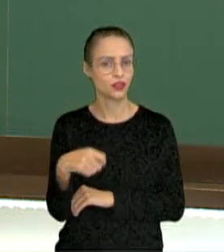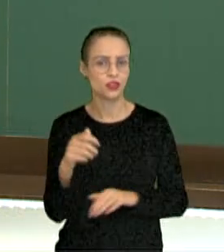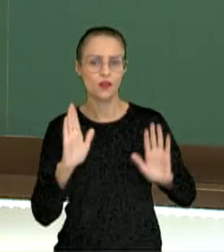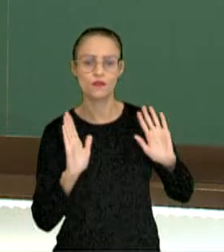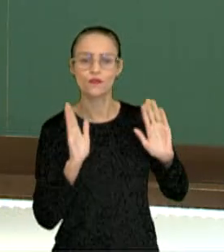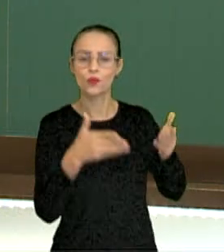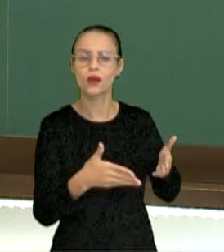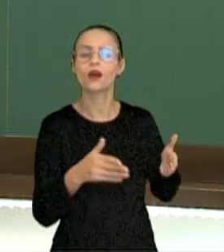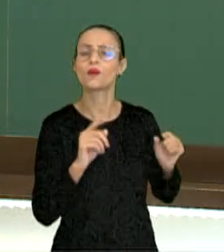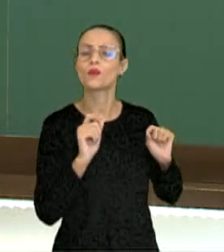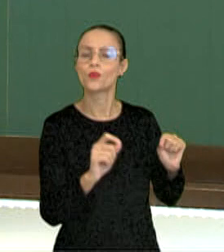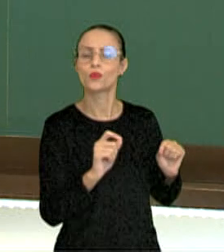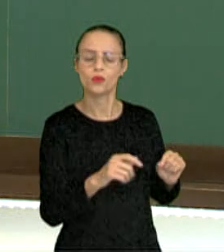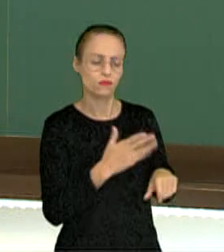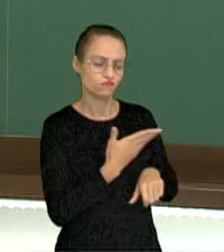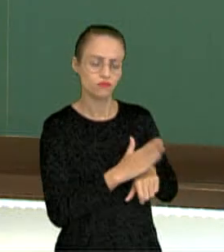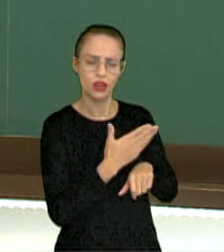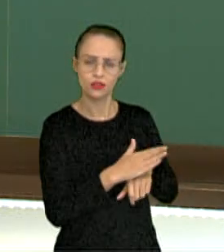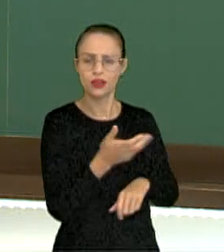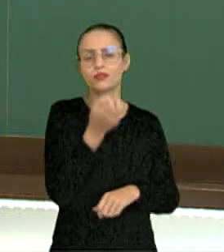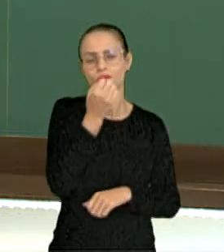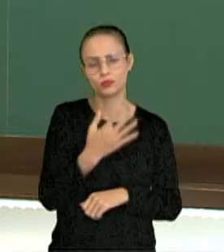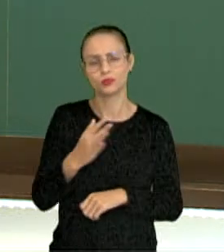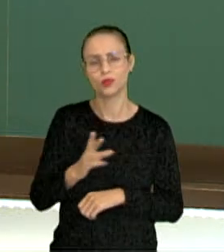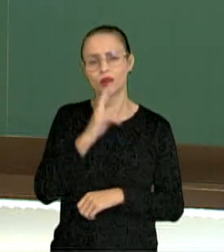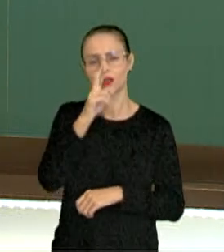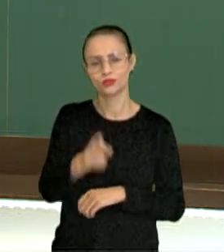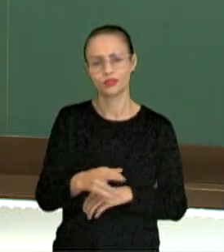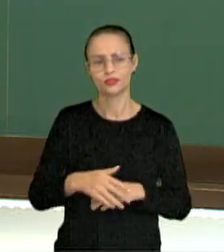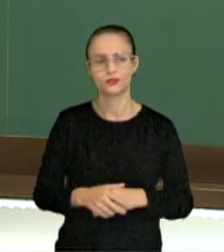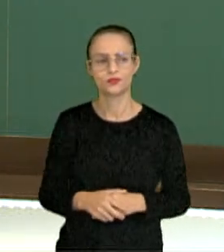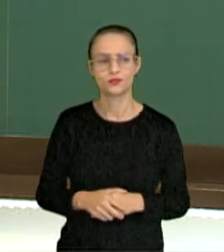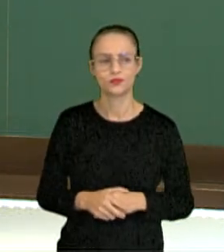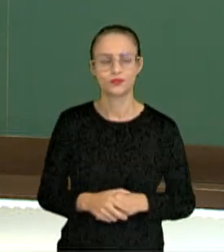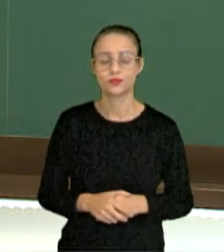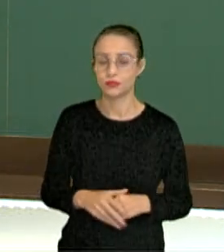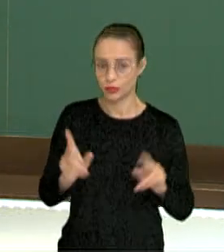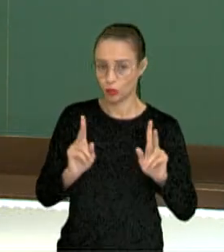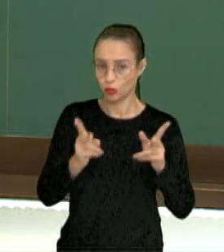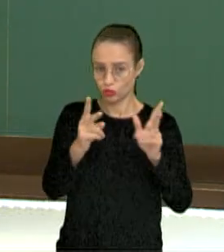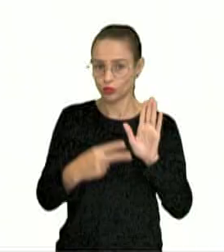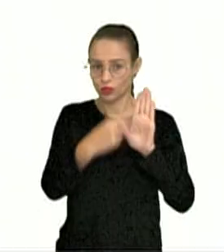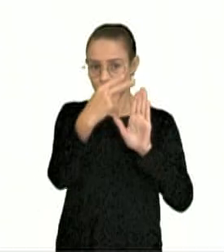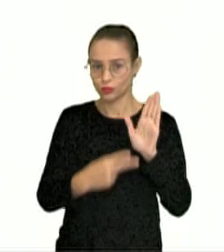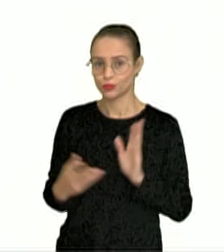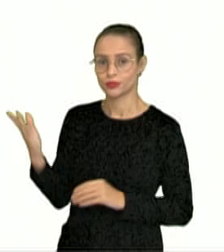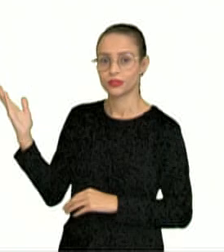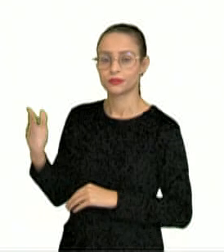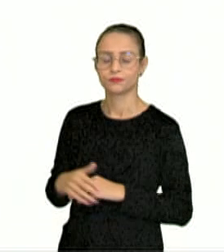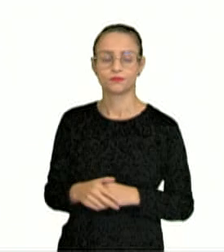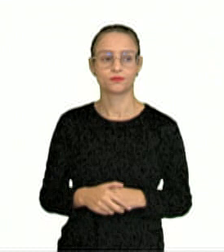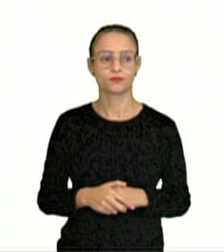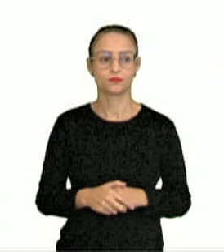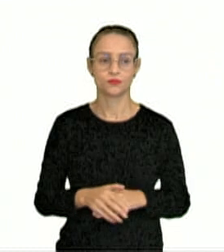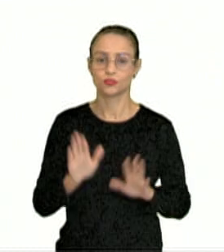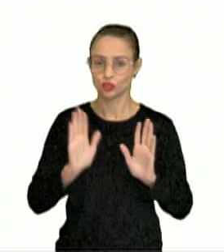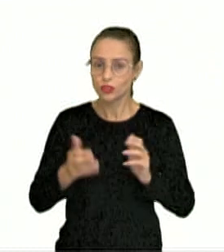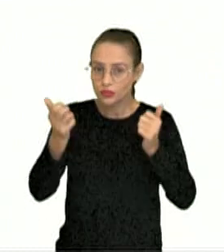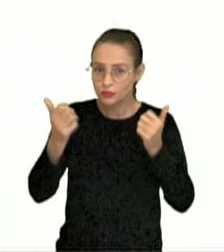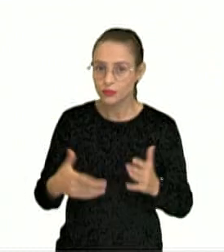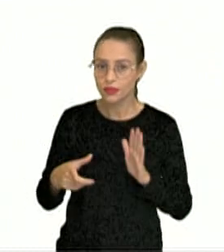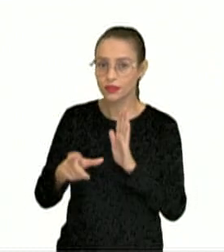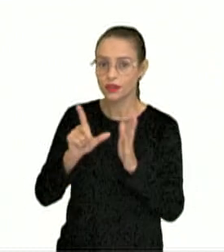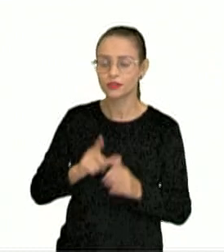habilidades e assim terá um bom resultado. Seguindo com a nossa leitura, como mencionei há pouco,